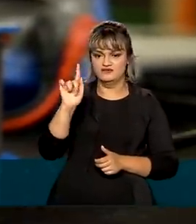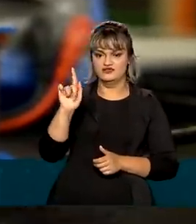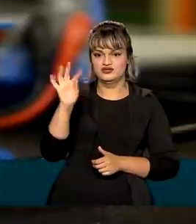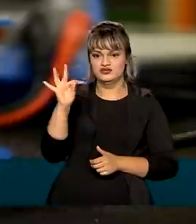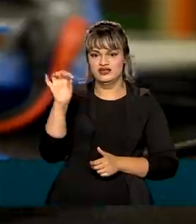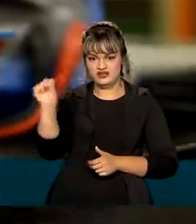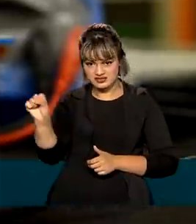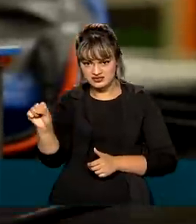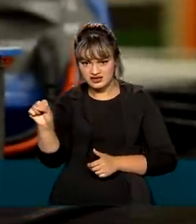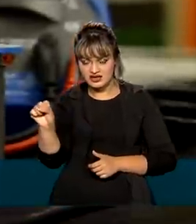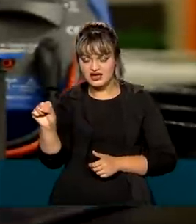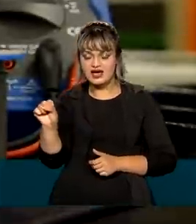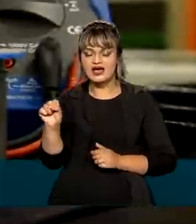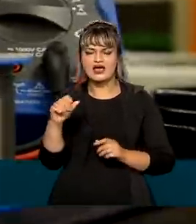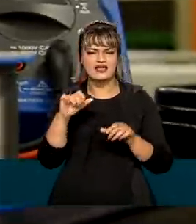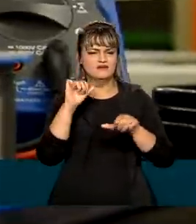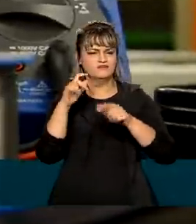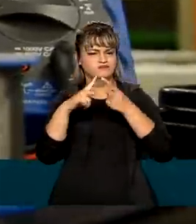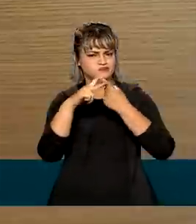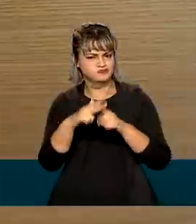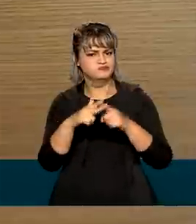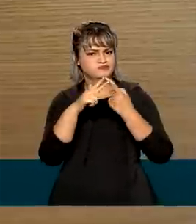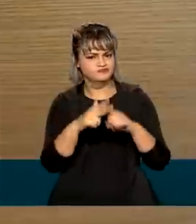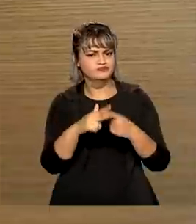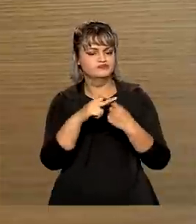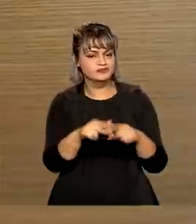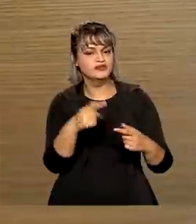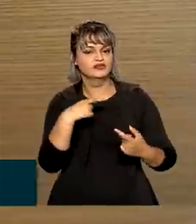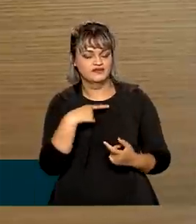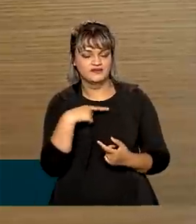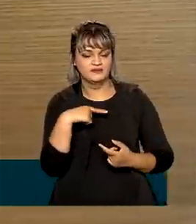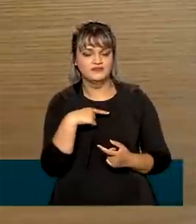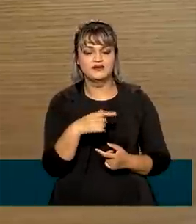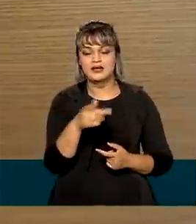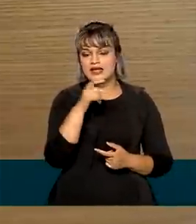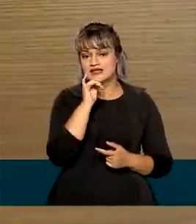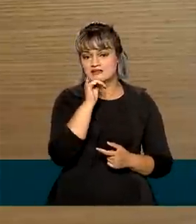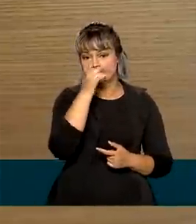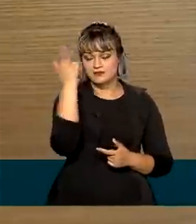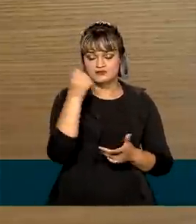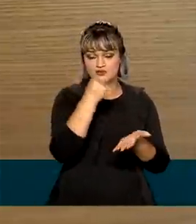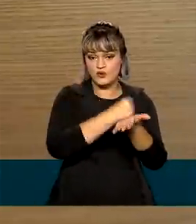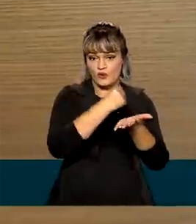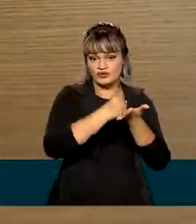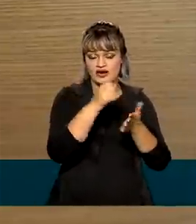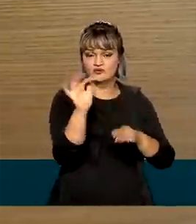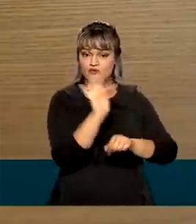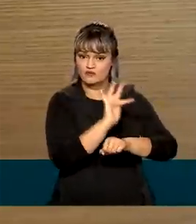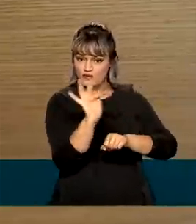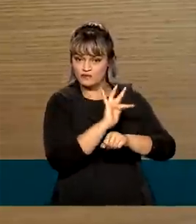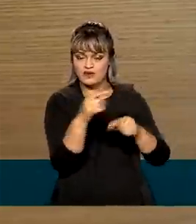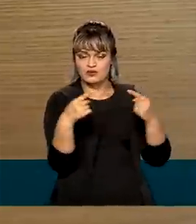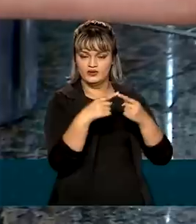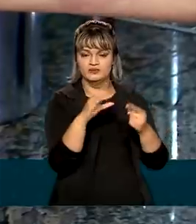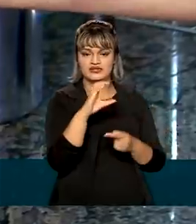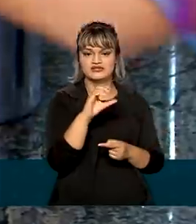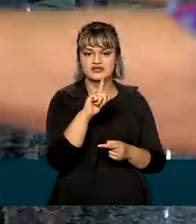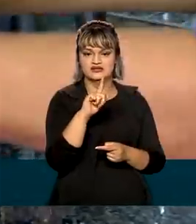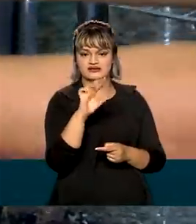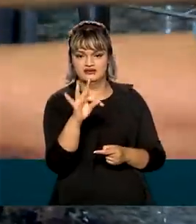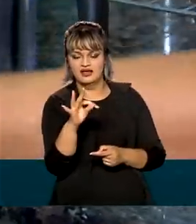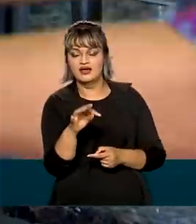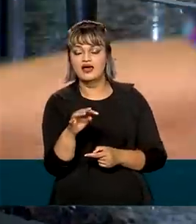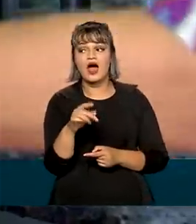Garantia do Tempo de Serviço passou por uma série de mudanças. Além dos trabalhadores com contrato formal regido pela CLT,